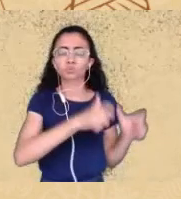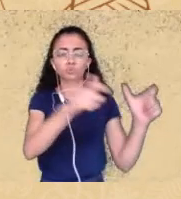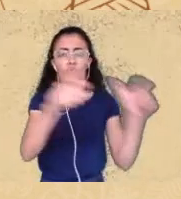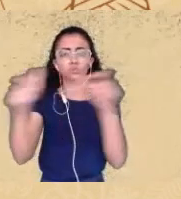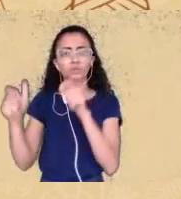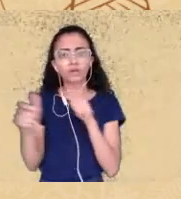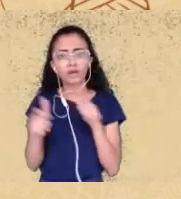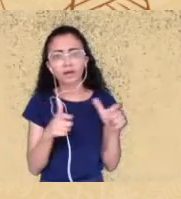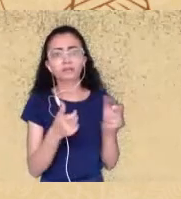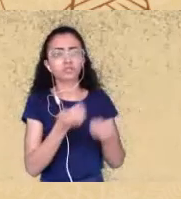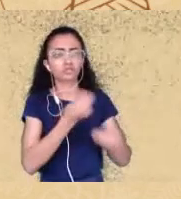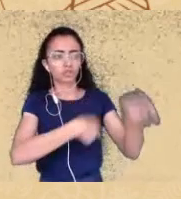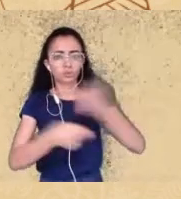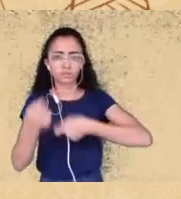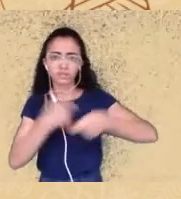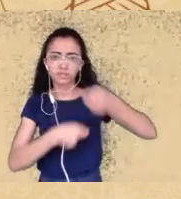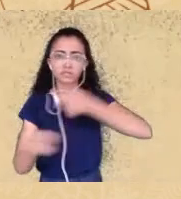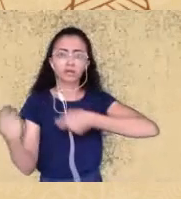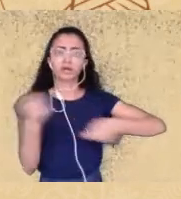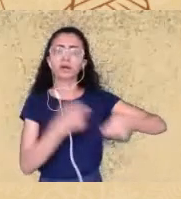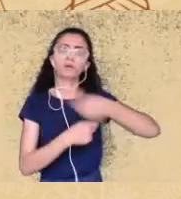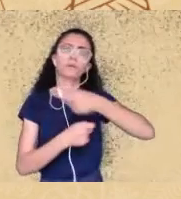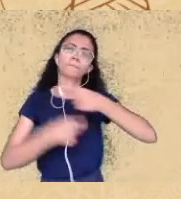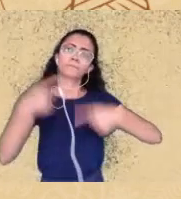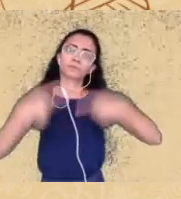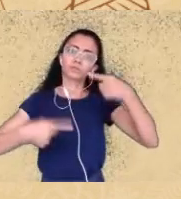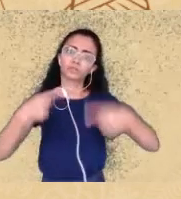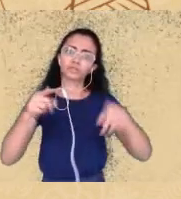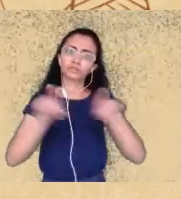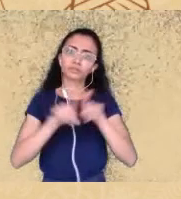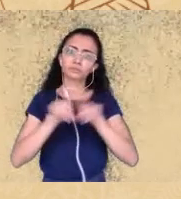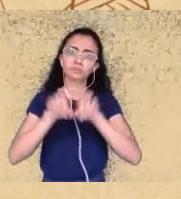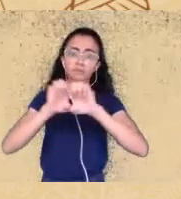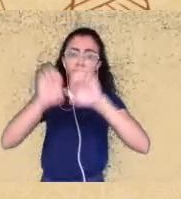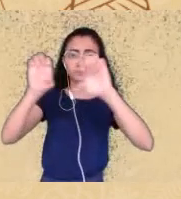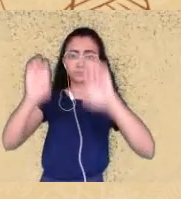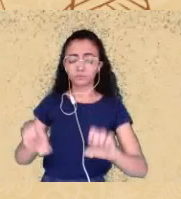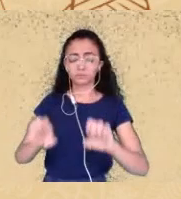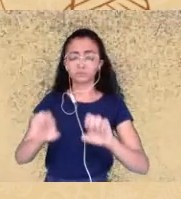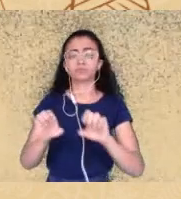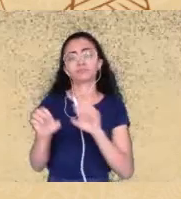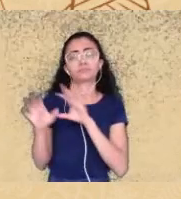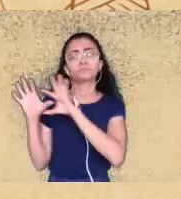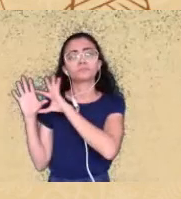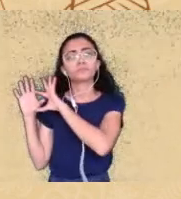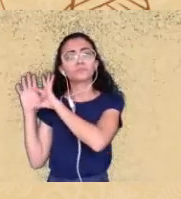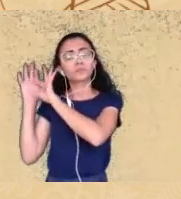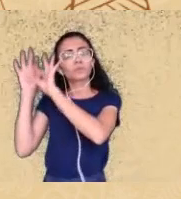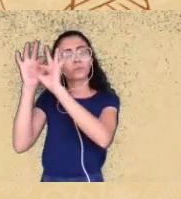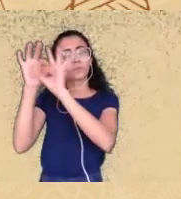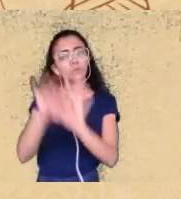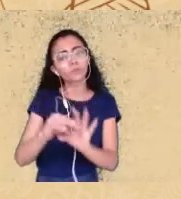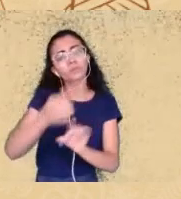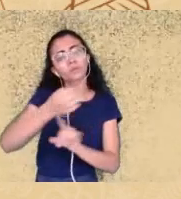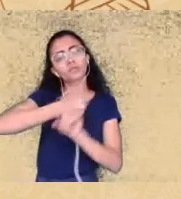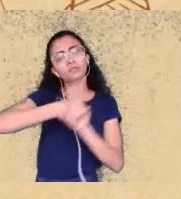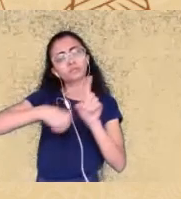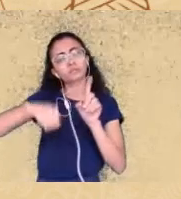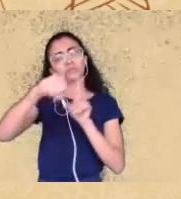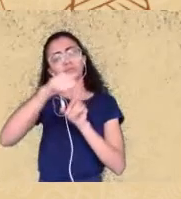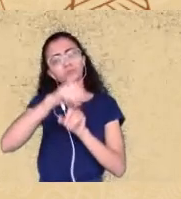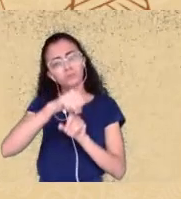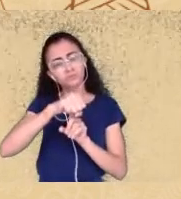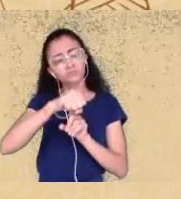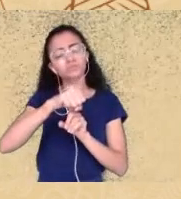política de negociação estrutural né nesse contexto sócio político que